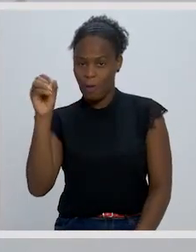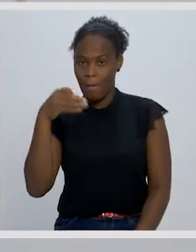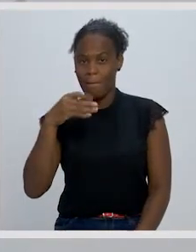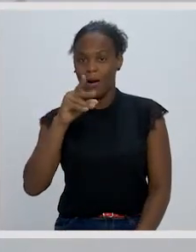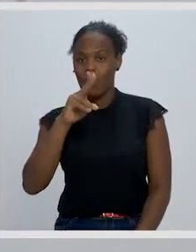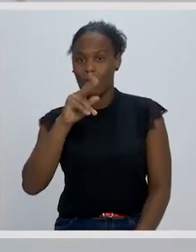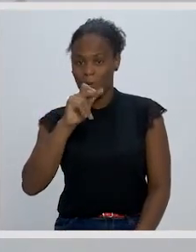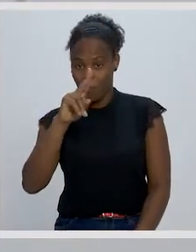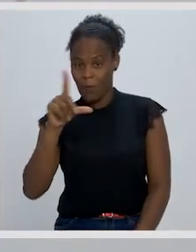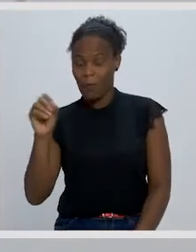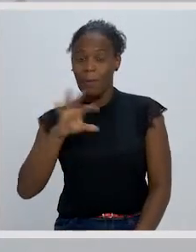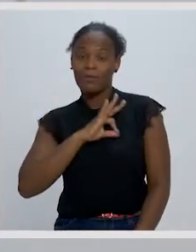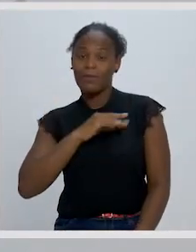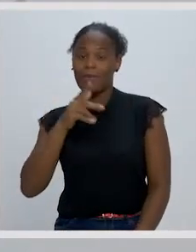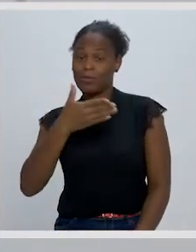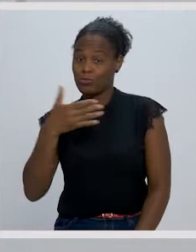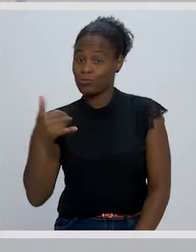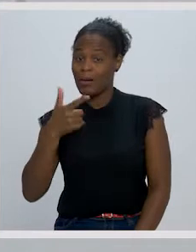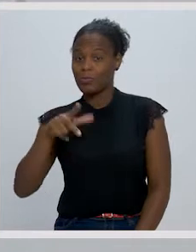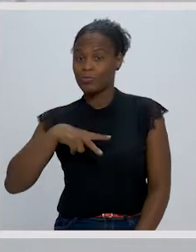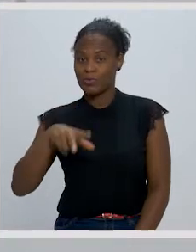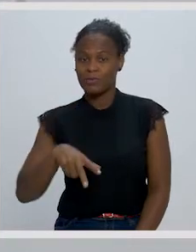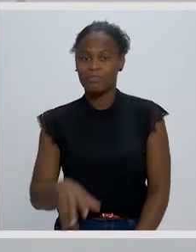professor de 12º ano de Língua Portuguesa.